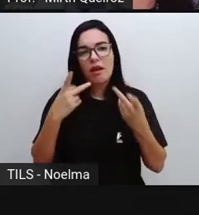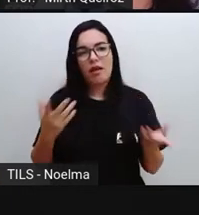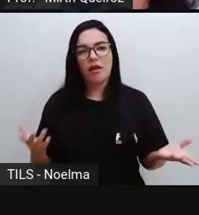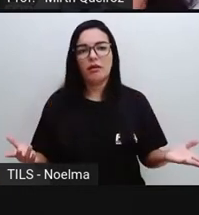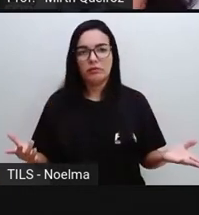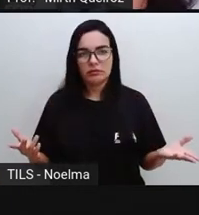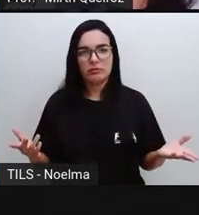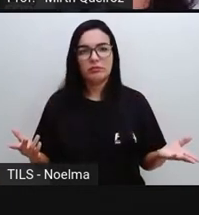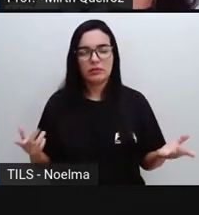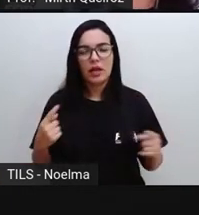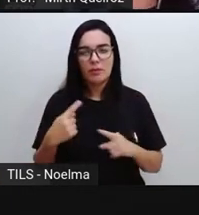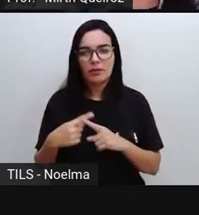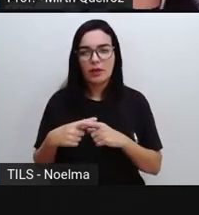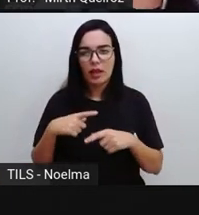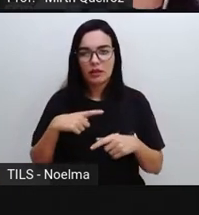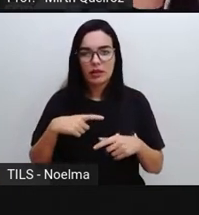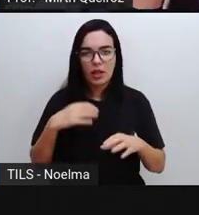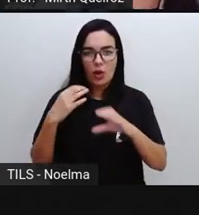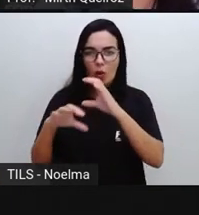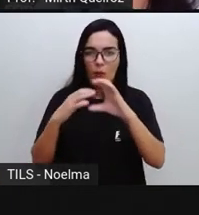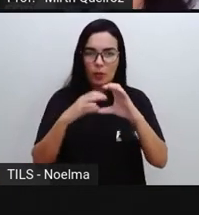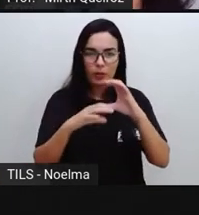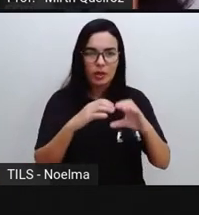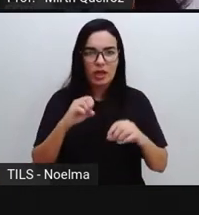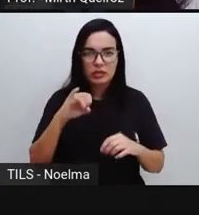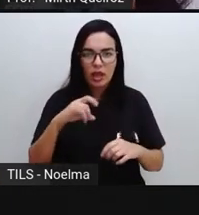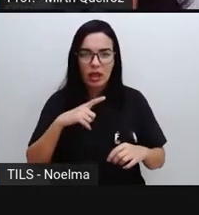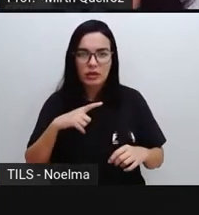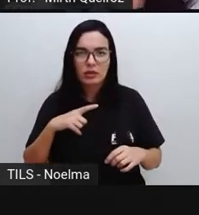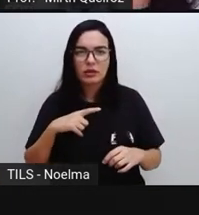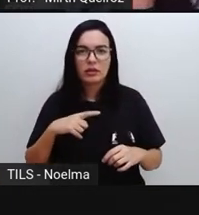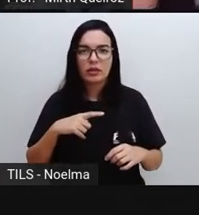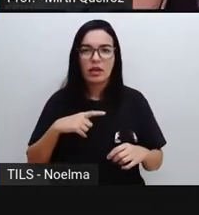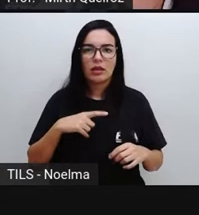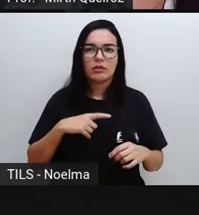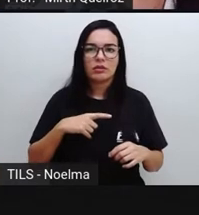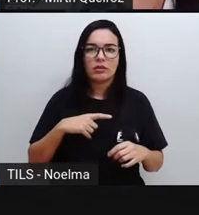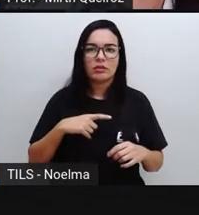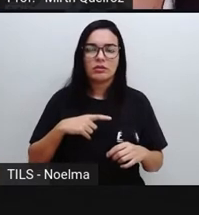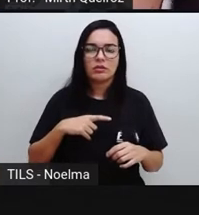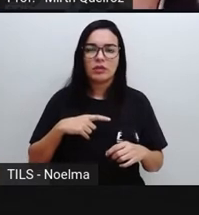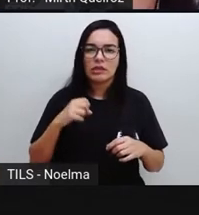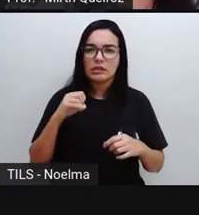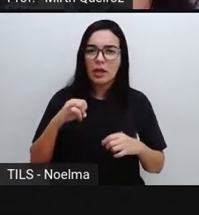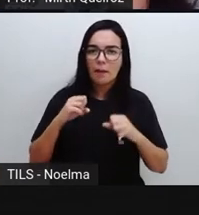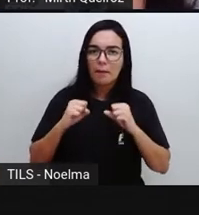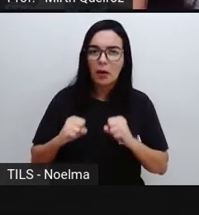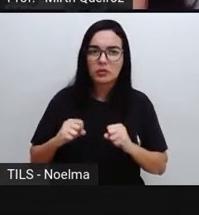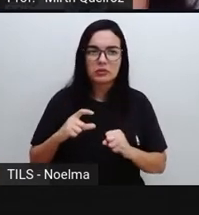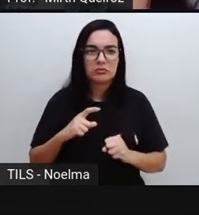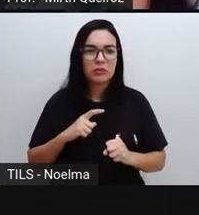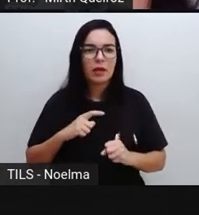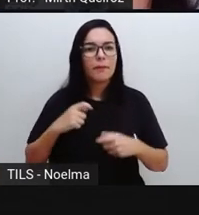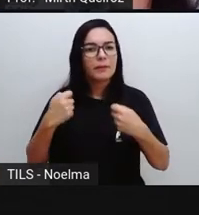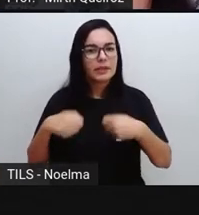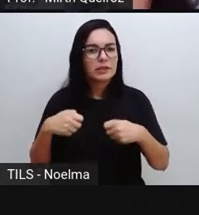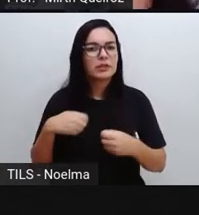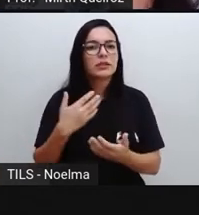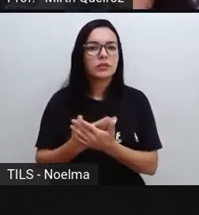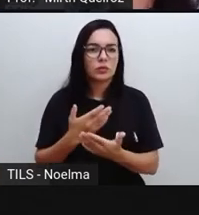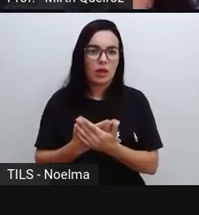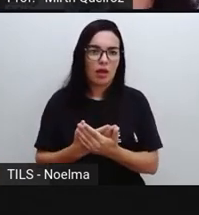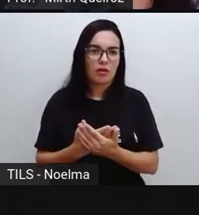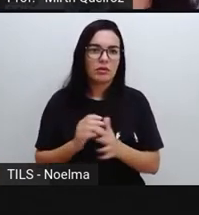contraindicações, se há reações, se é eficaz. A gente precisa estudar para isso.